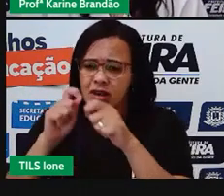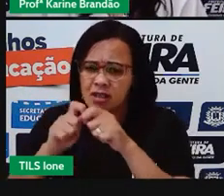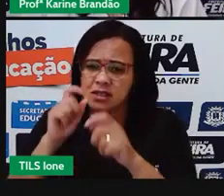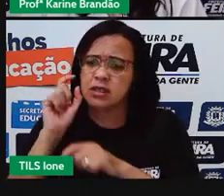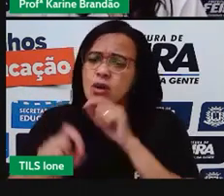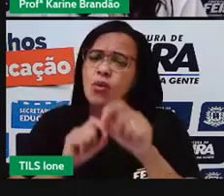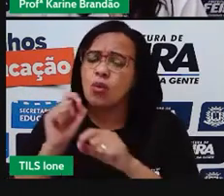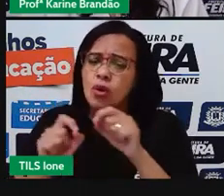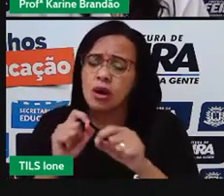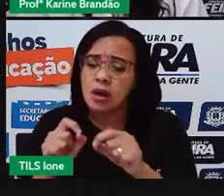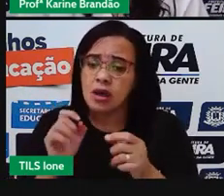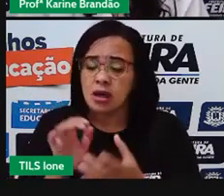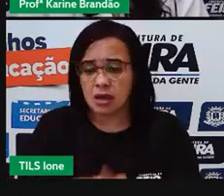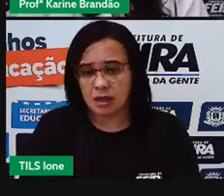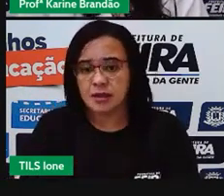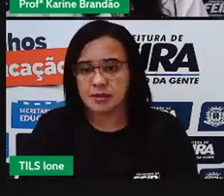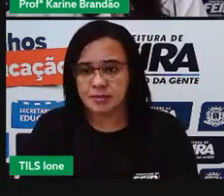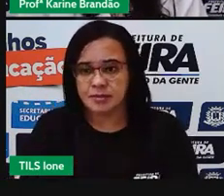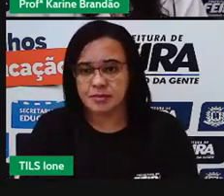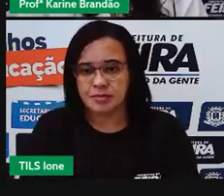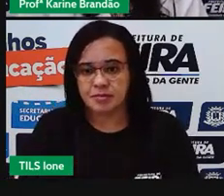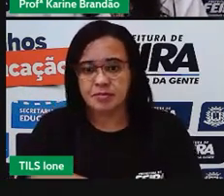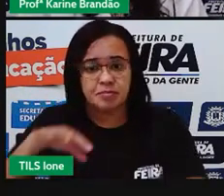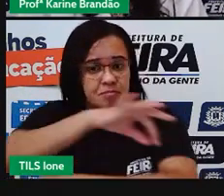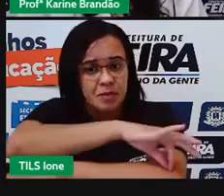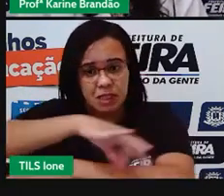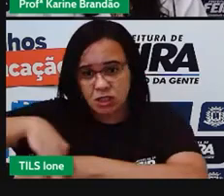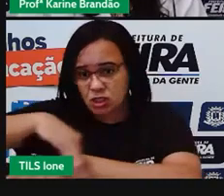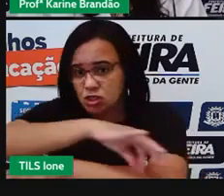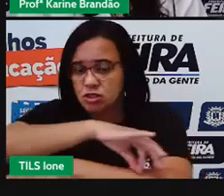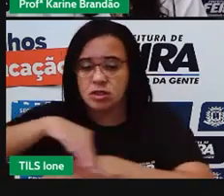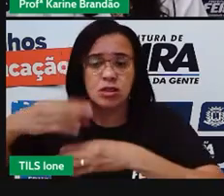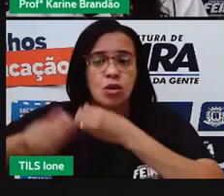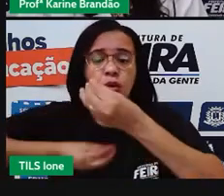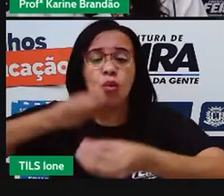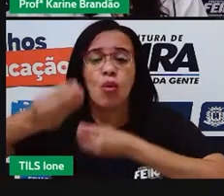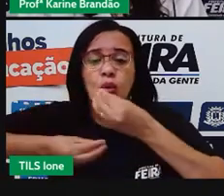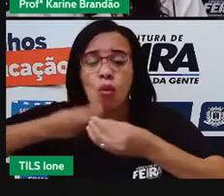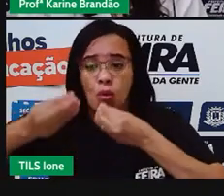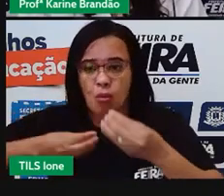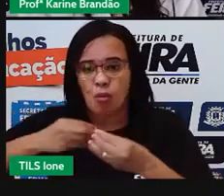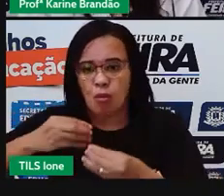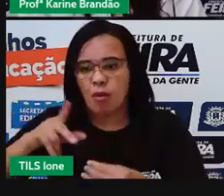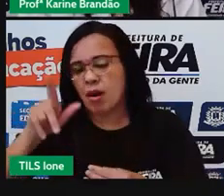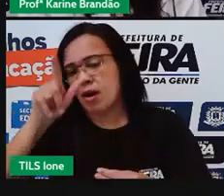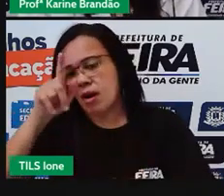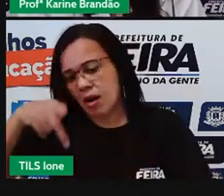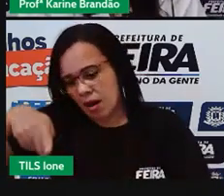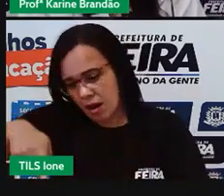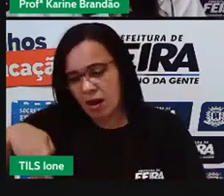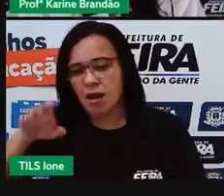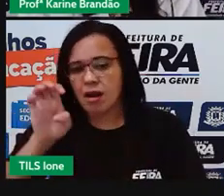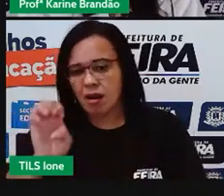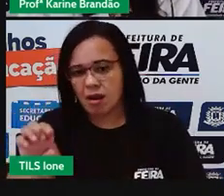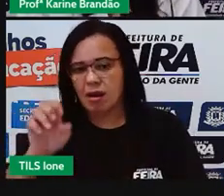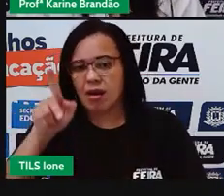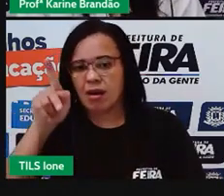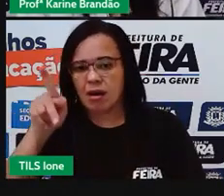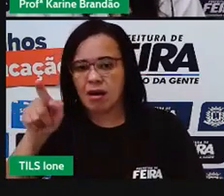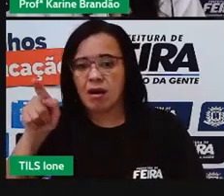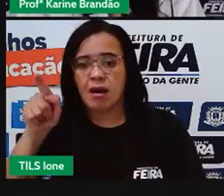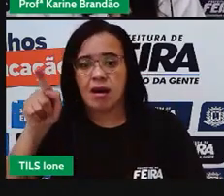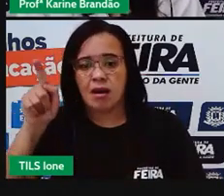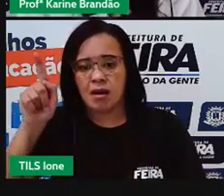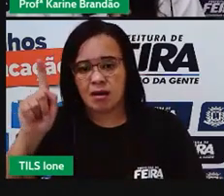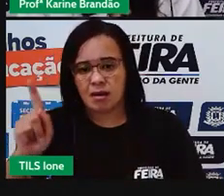Como assim, Pró, a gente pode medir as pegadas hídricas, né? Tendo uma imagem clara de como a água é usada